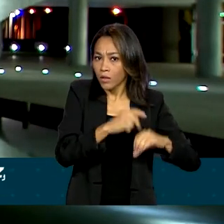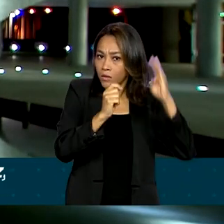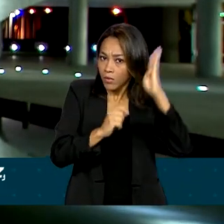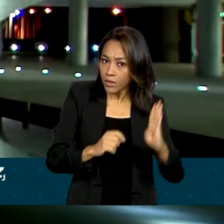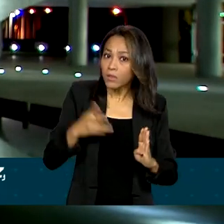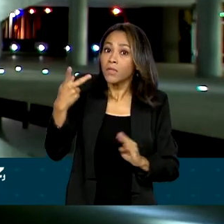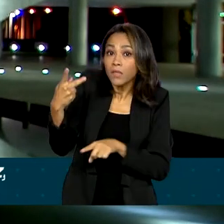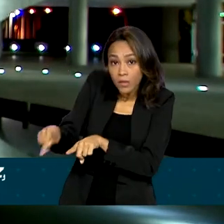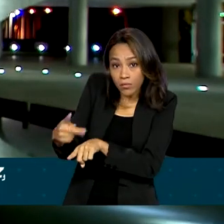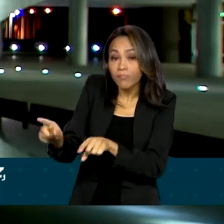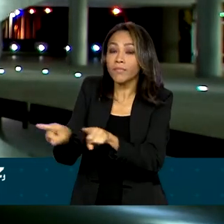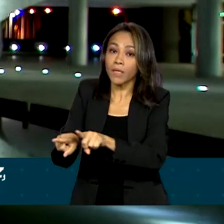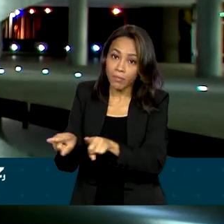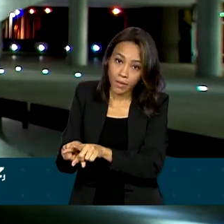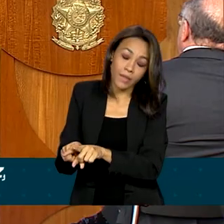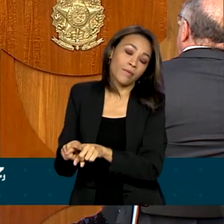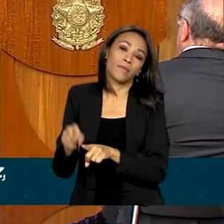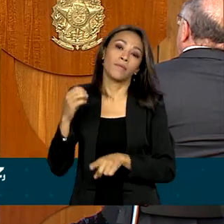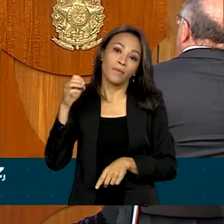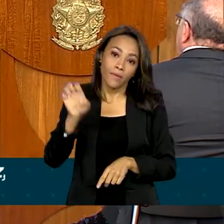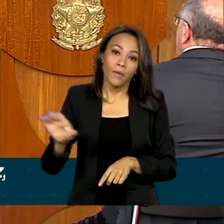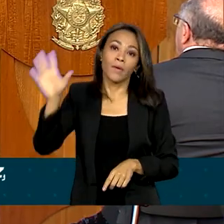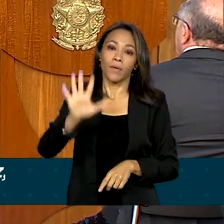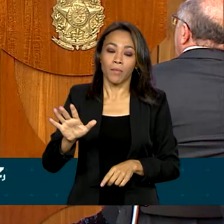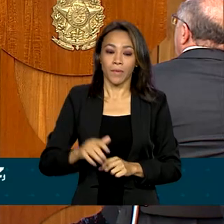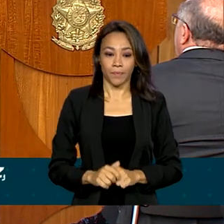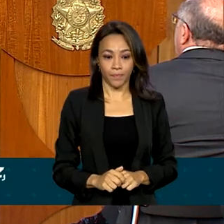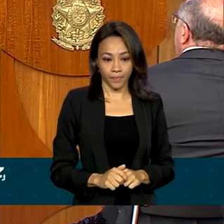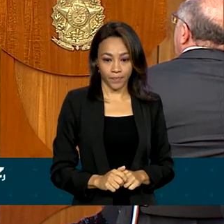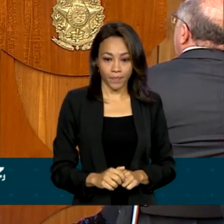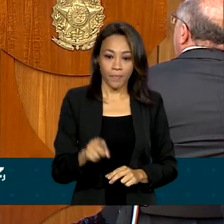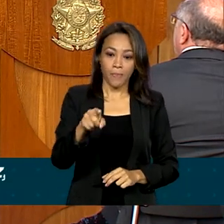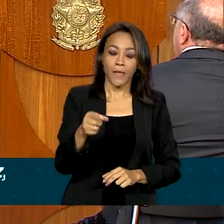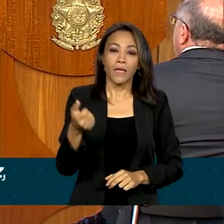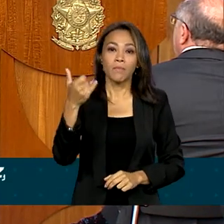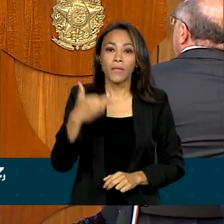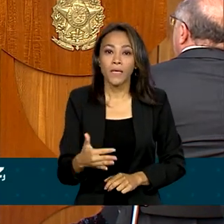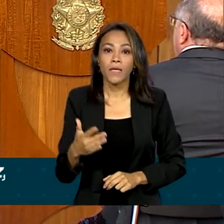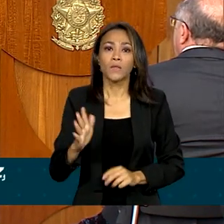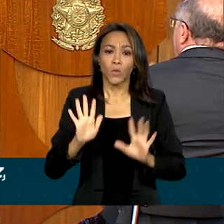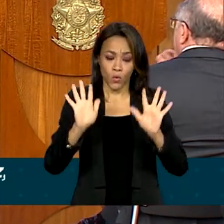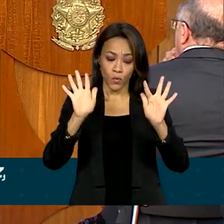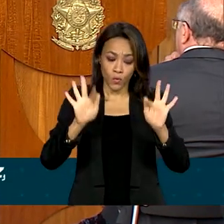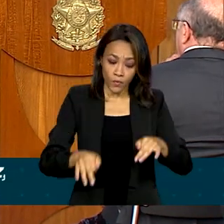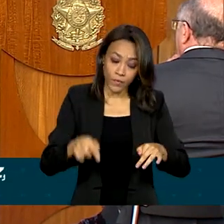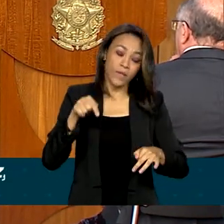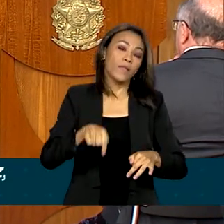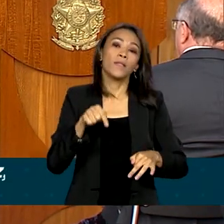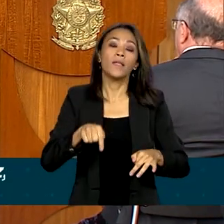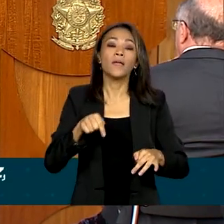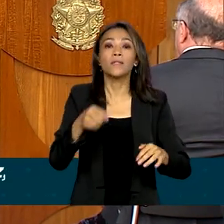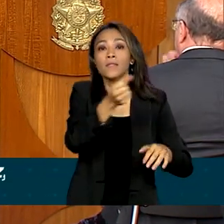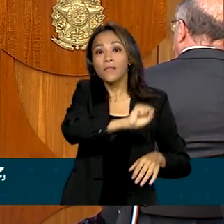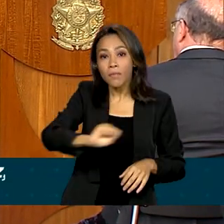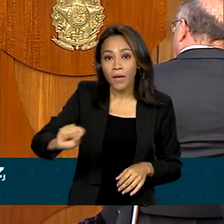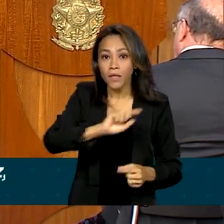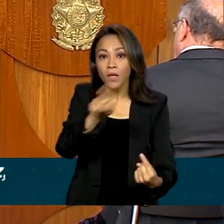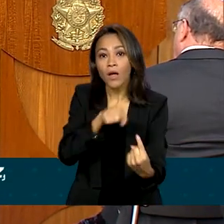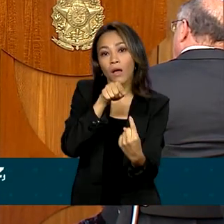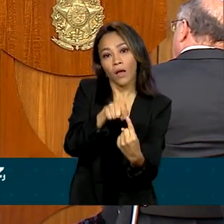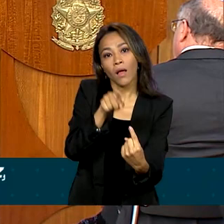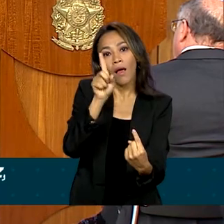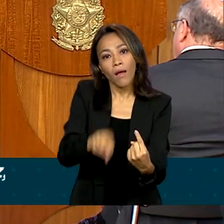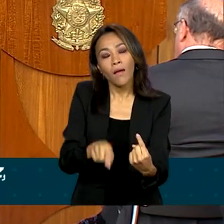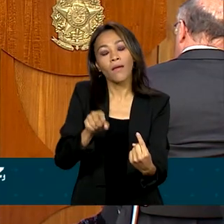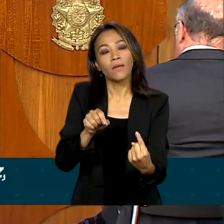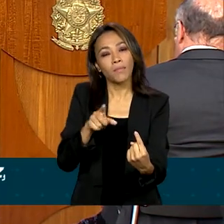pelo Parlamento Europeu. Até o fim desse semestre, é nossa ideia de tentar encaminhar para